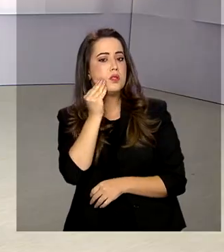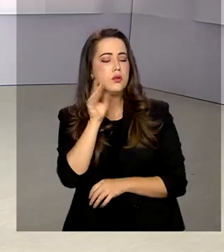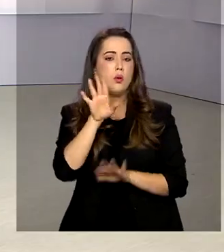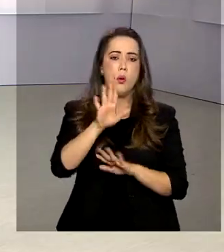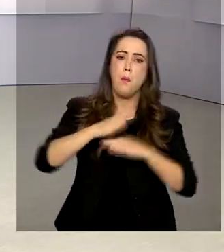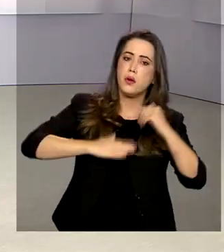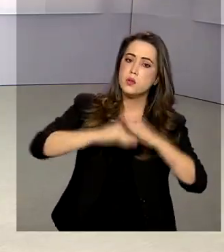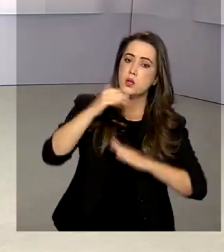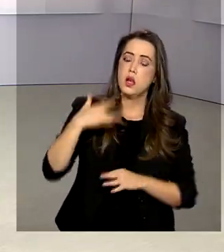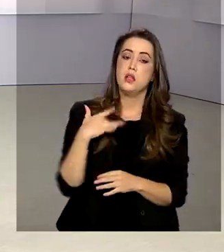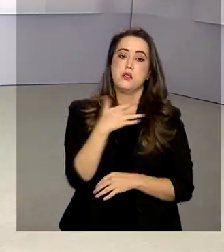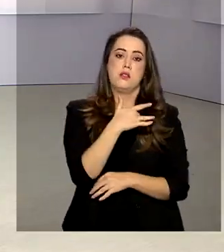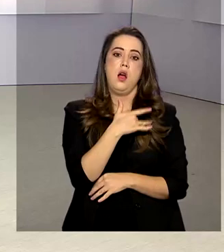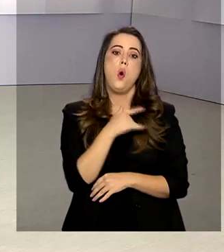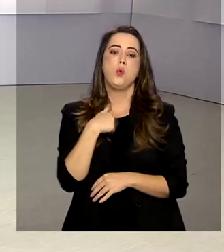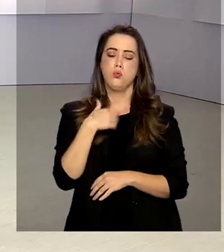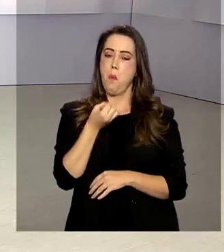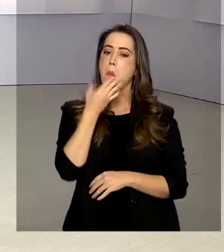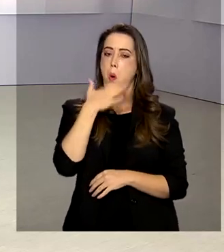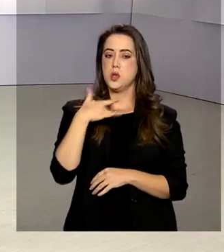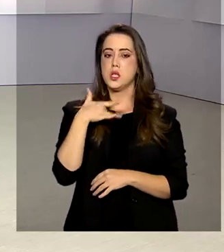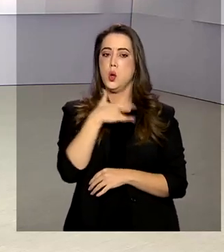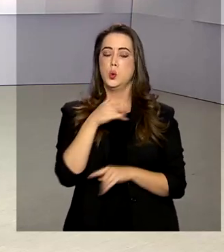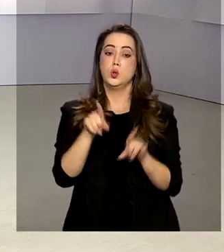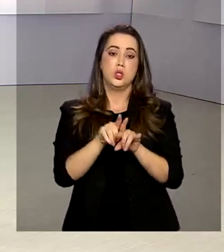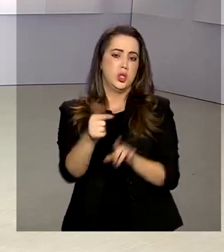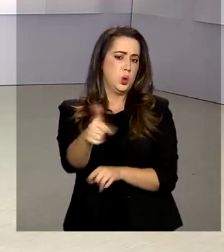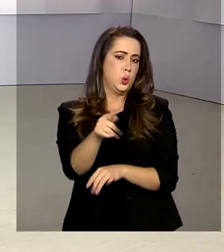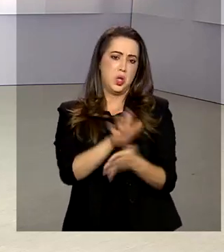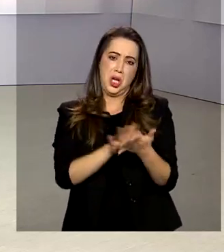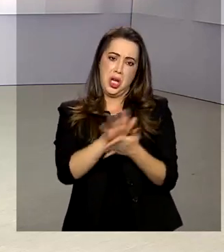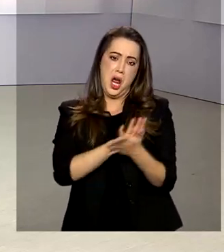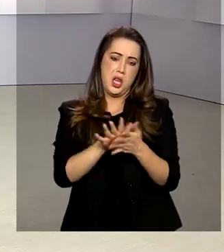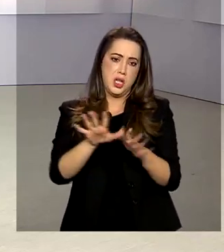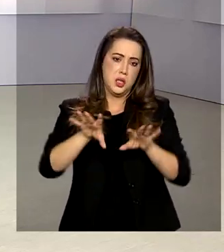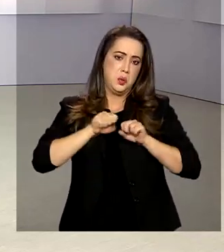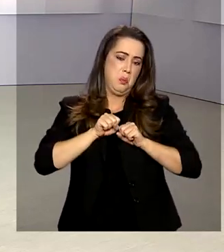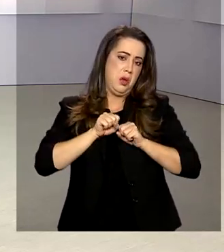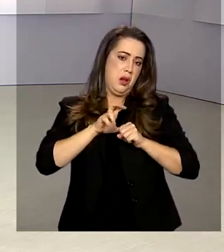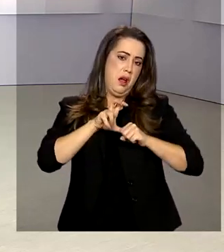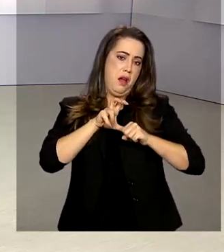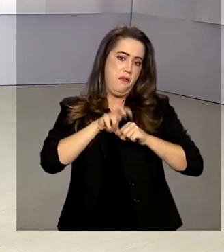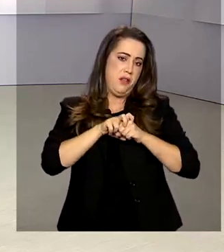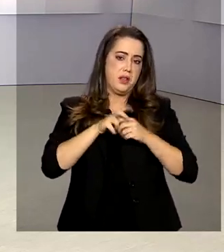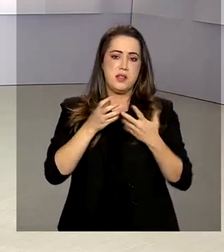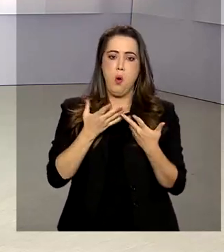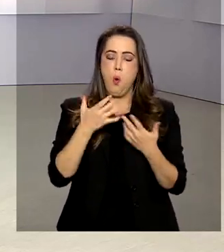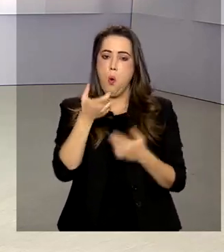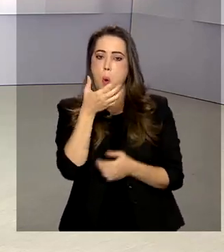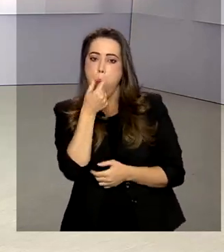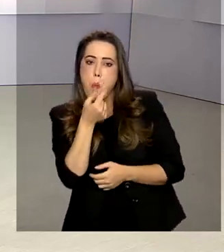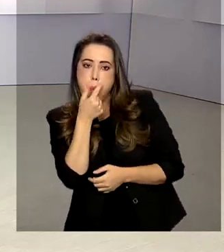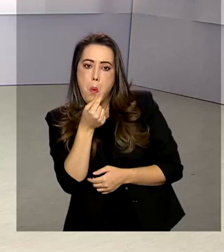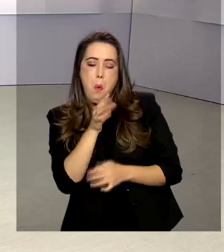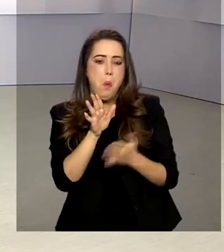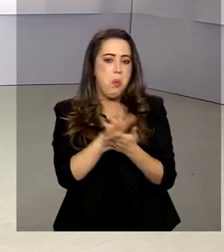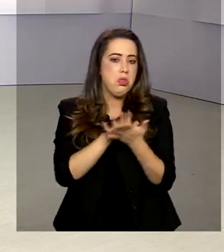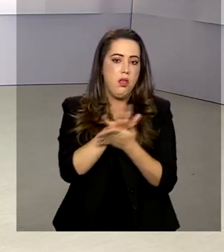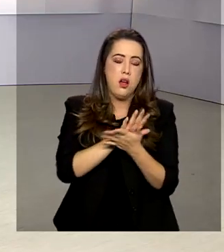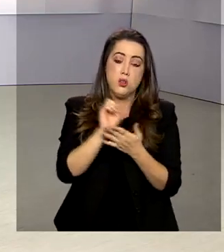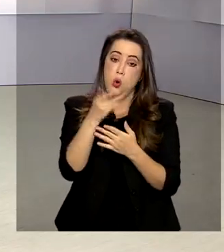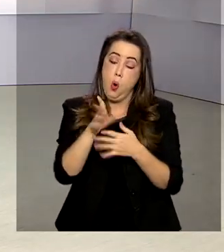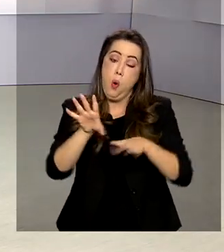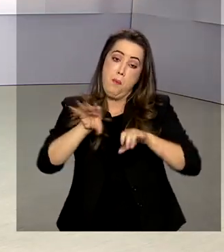sendo profissionais de saúde, saudáveis e que não tenham sofrido infecção assintomática ou sido diagnosticados com a Covid